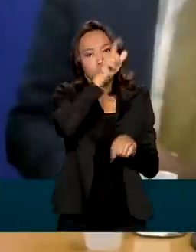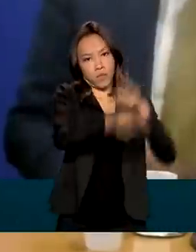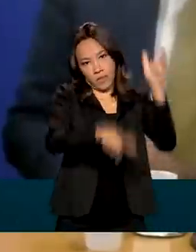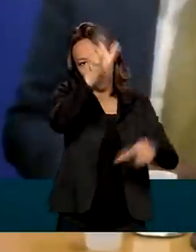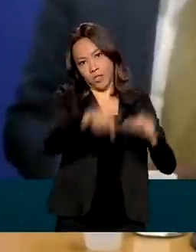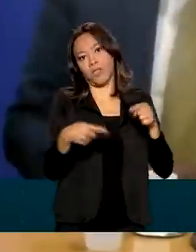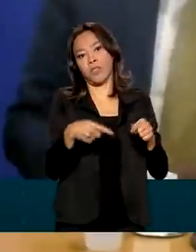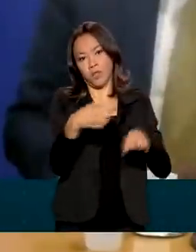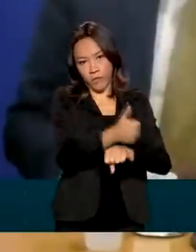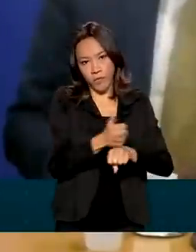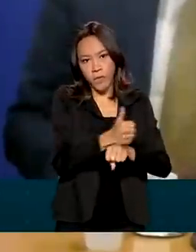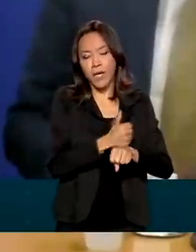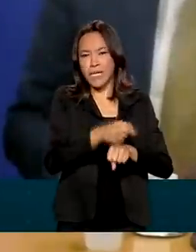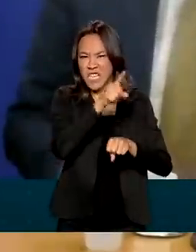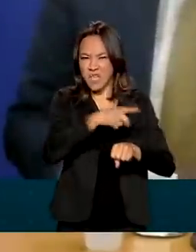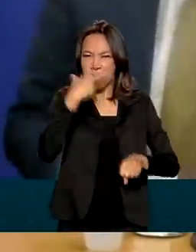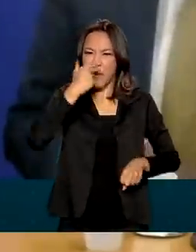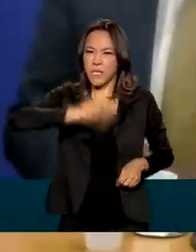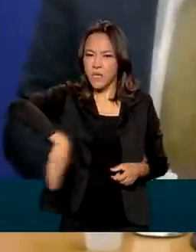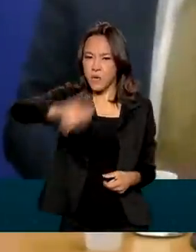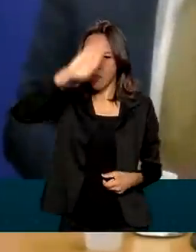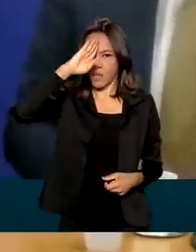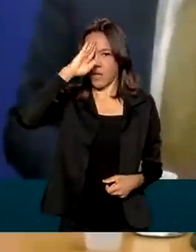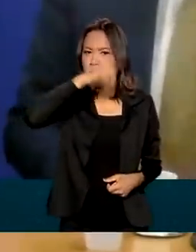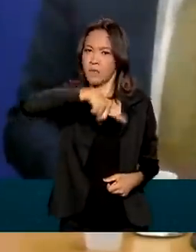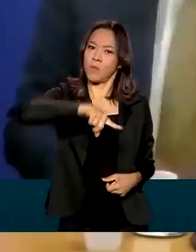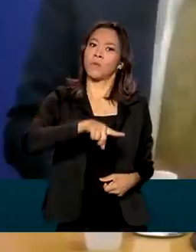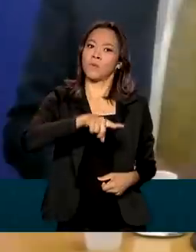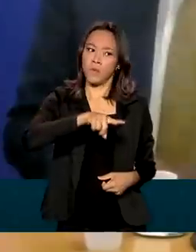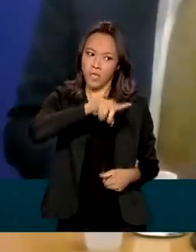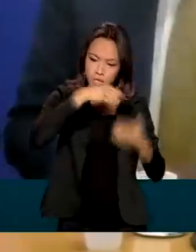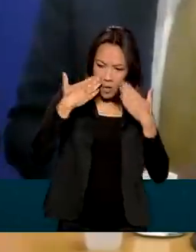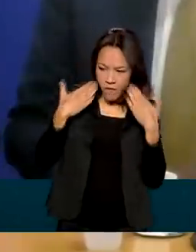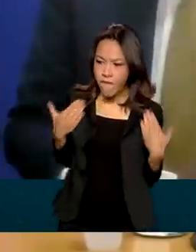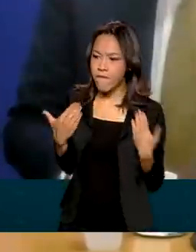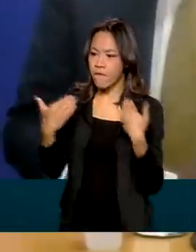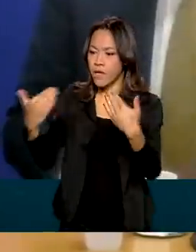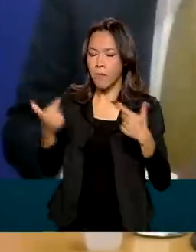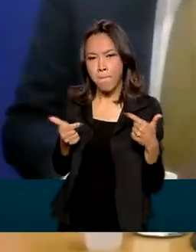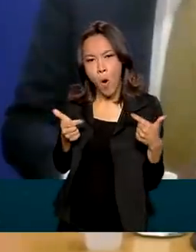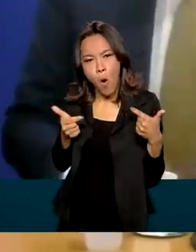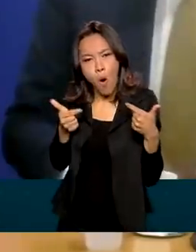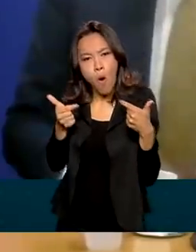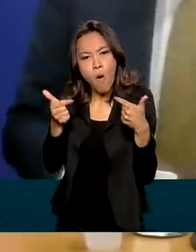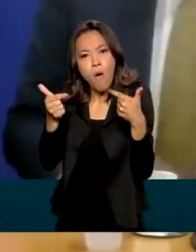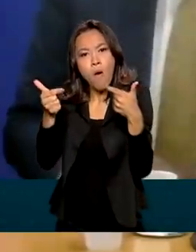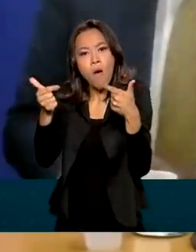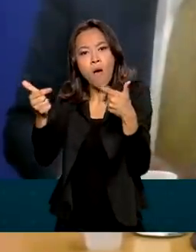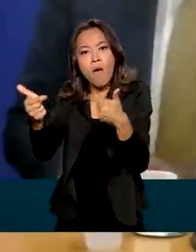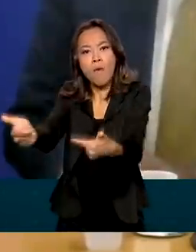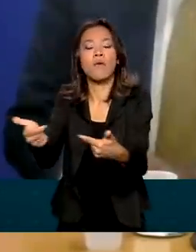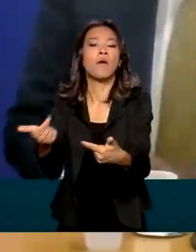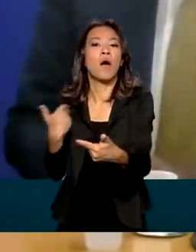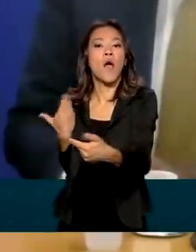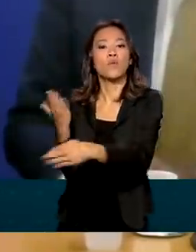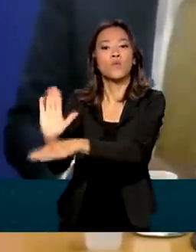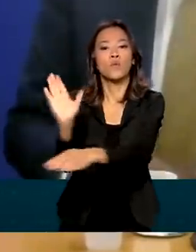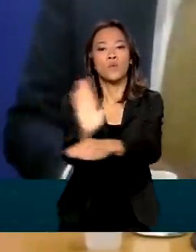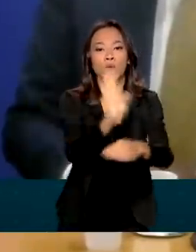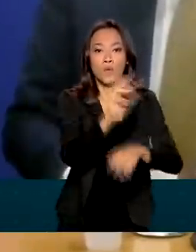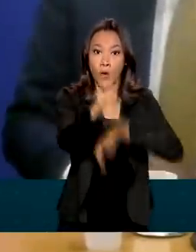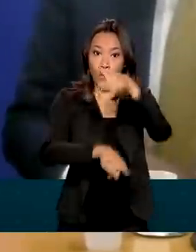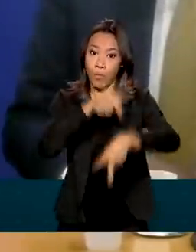verdadeiro exército que estão na linha de frente para ajudar o povo